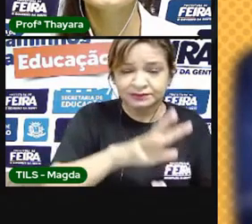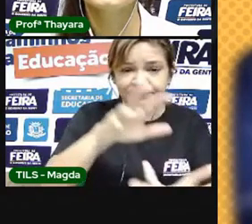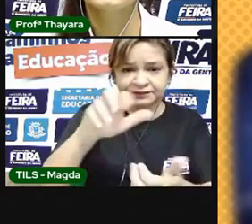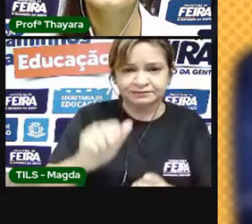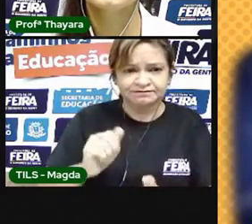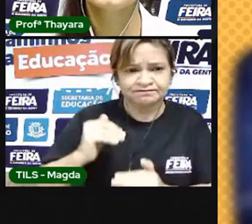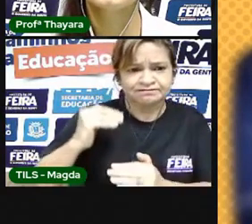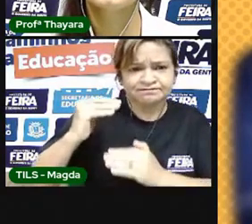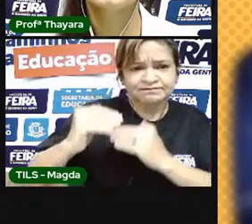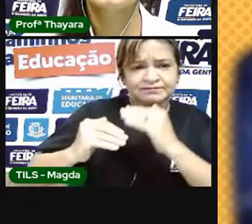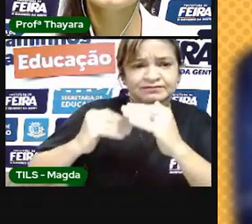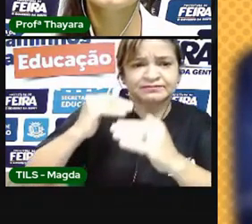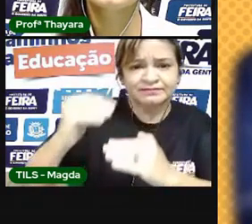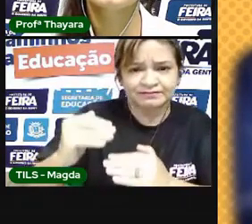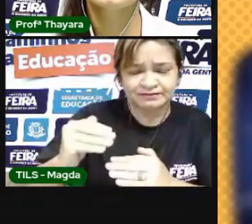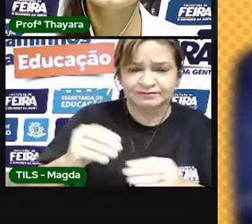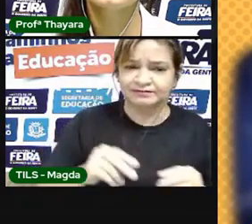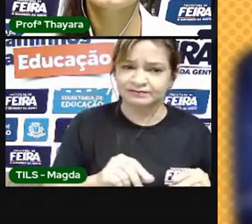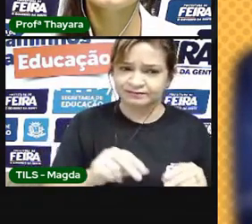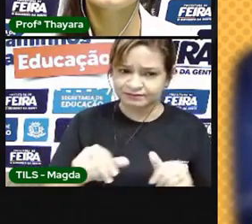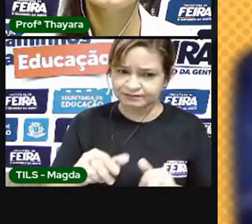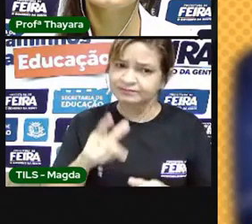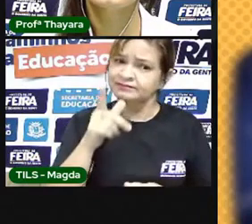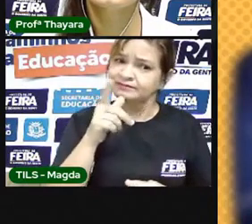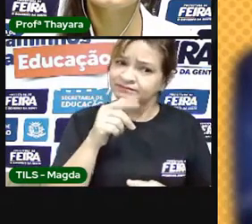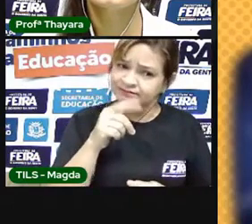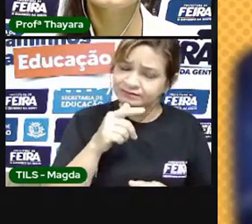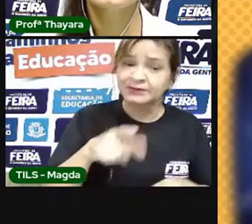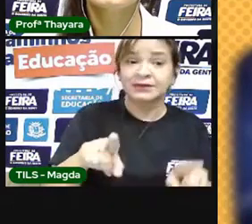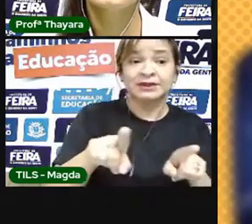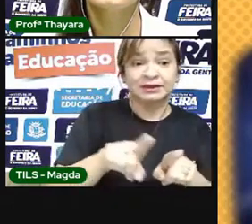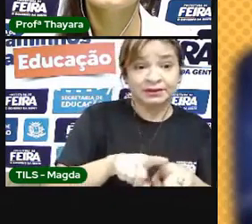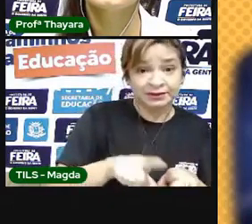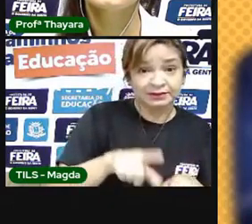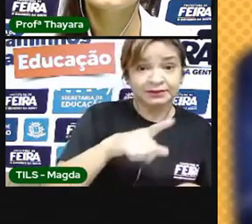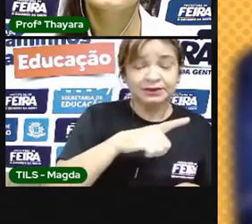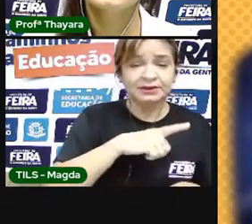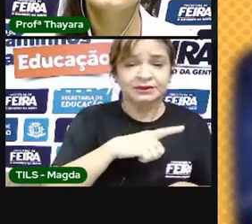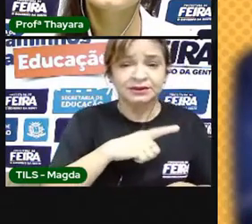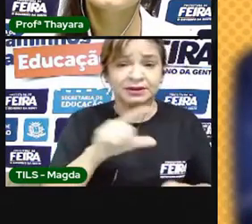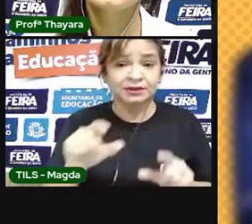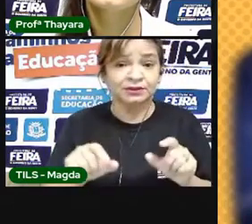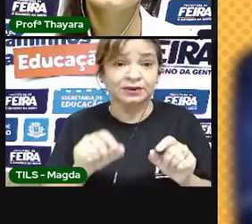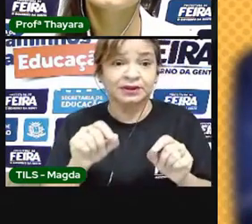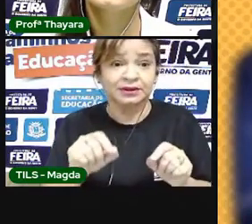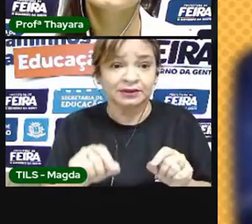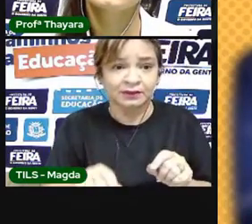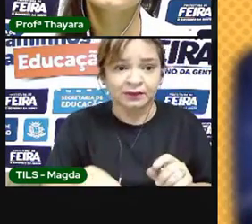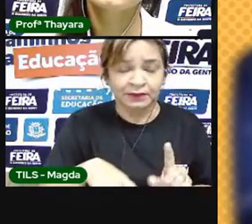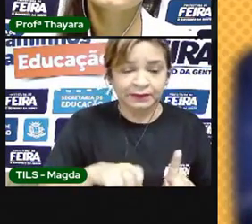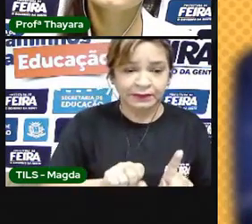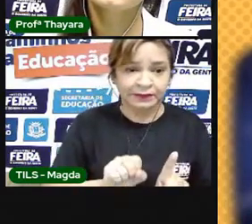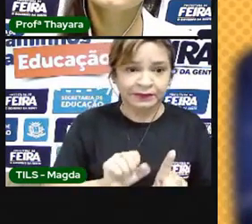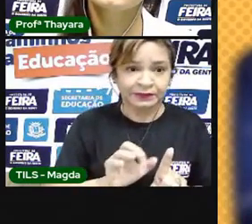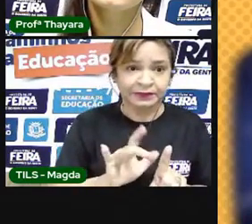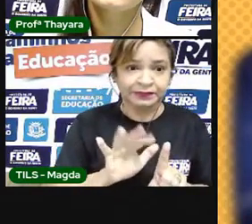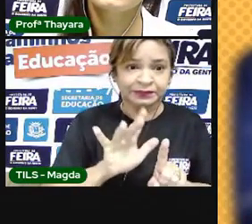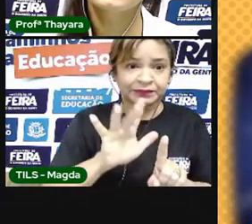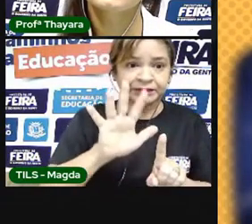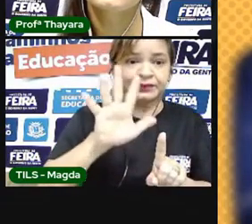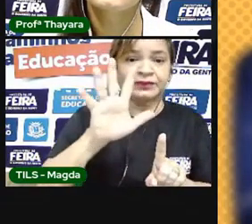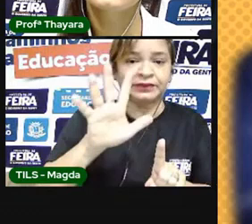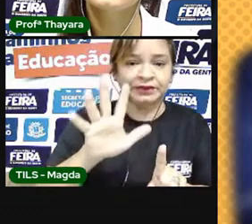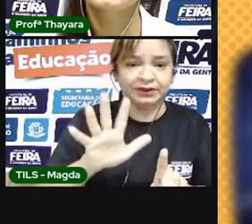muito além de terra e água. Ela também é formada por uma grande camada de gases com aproximadamente